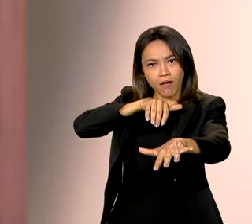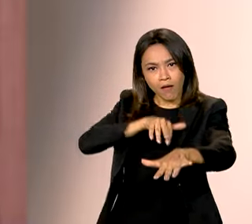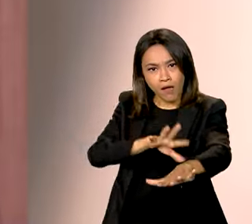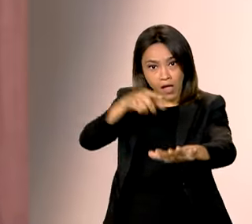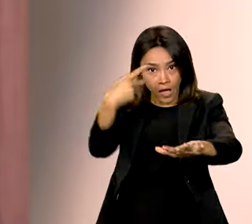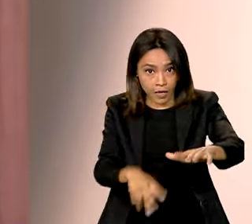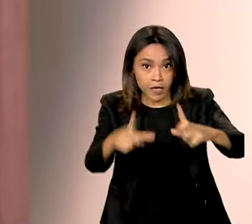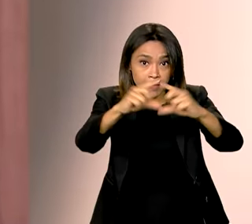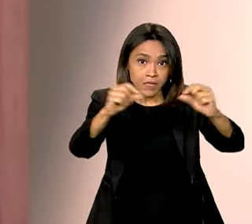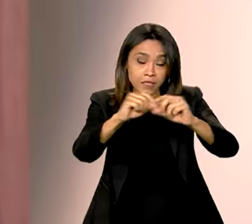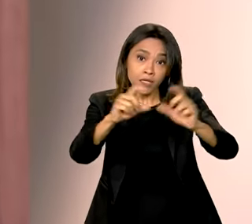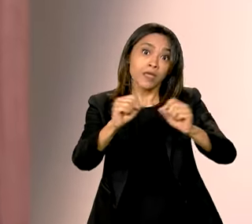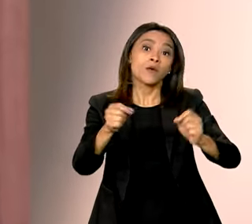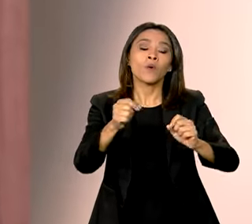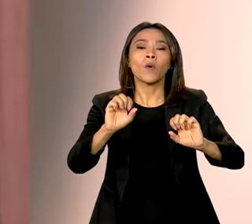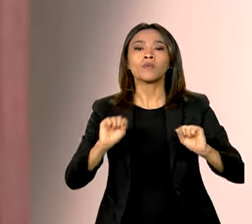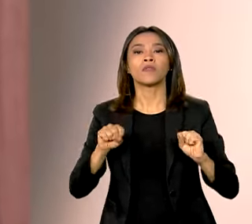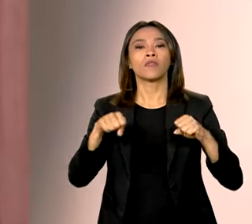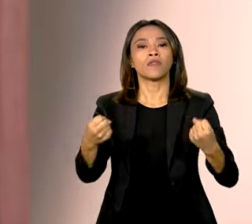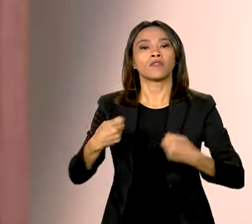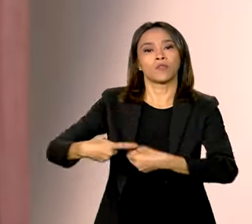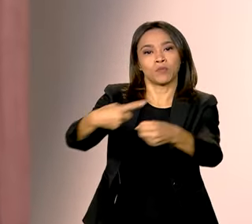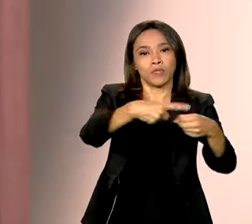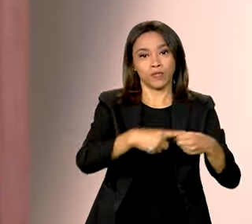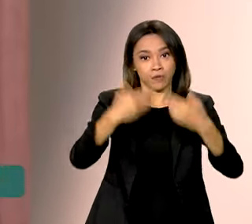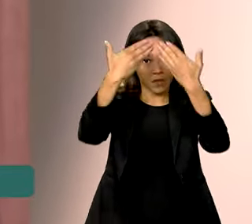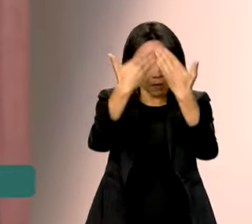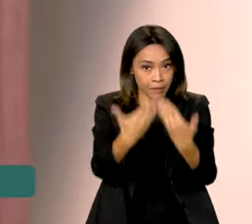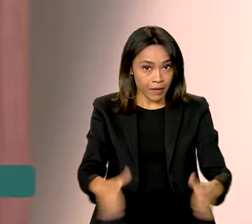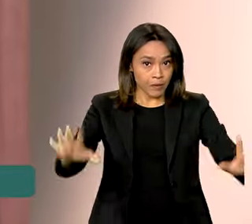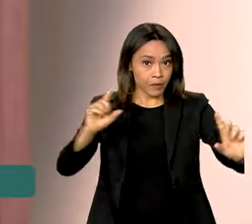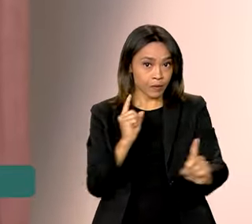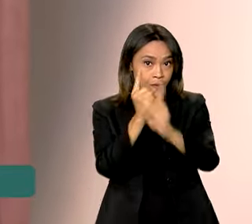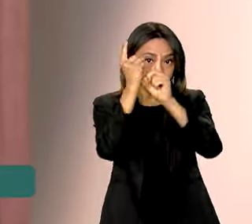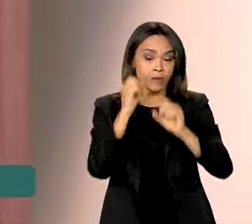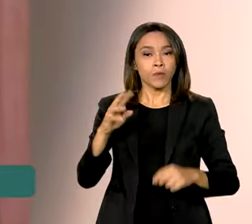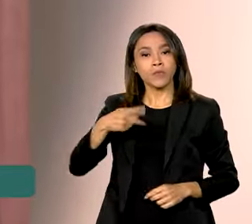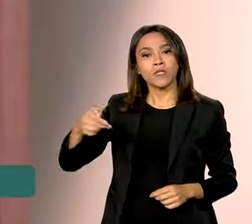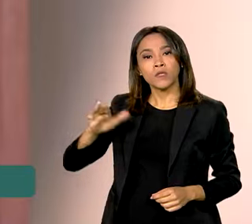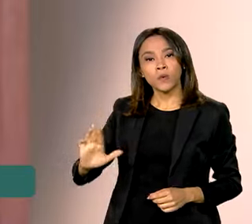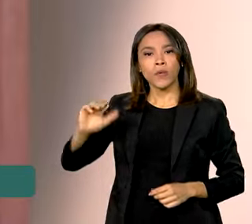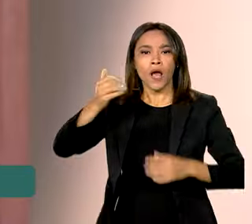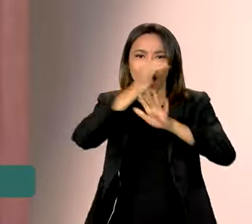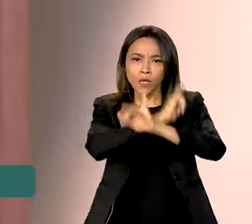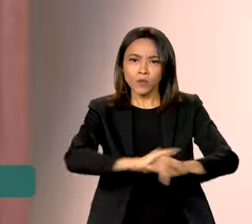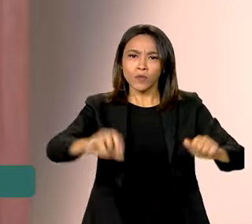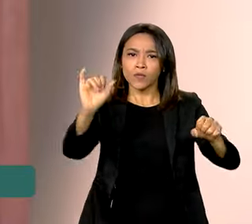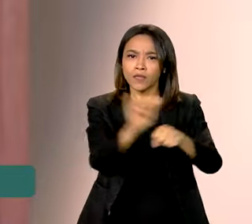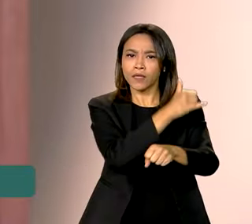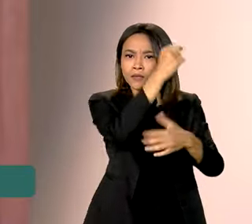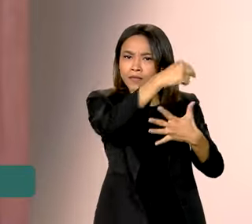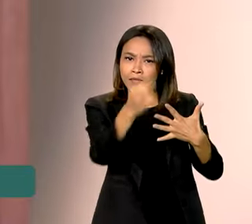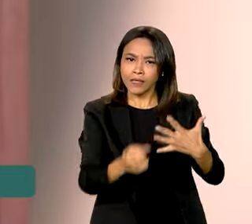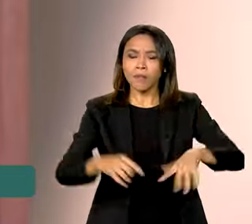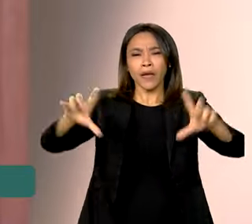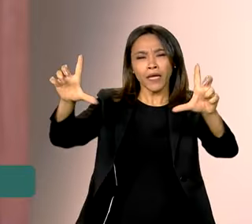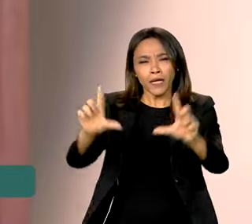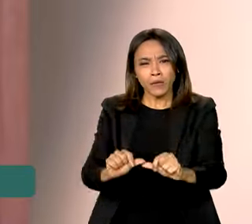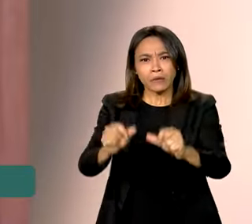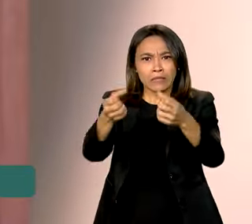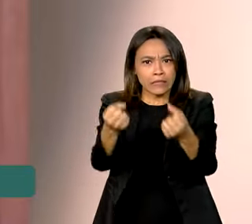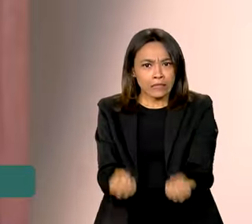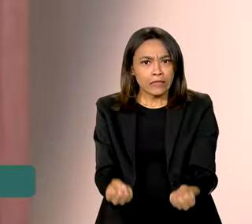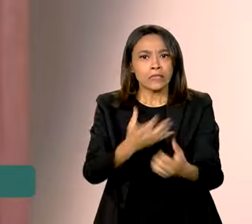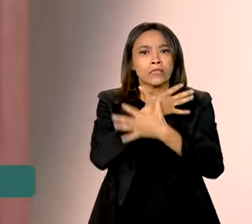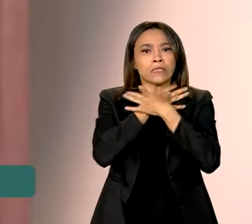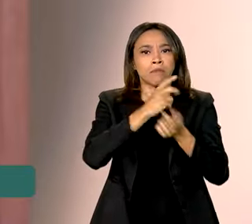defesa dos municípios. Na abertura do evento, o presidente Lula anunciou medidas para aliviar as contas públicas, como a